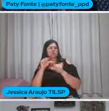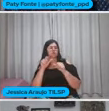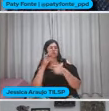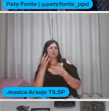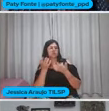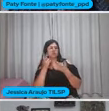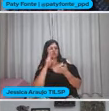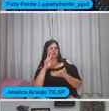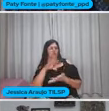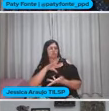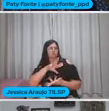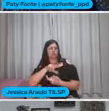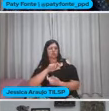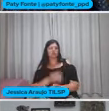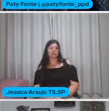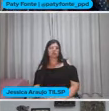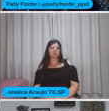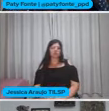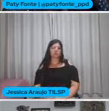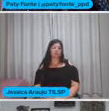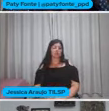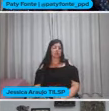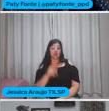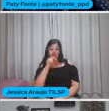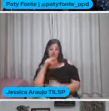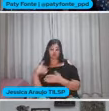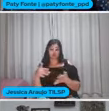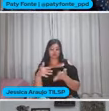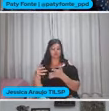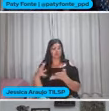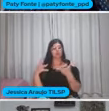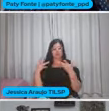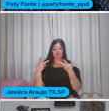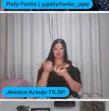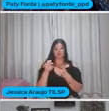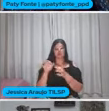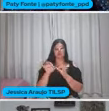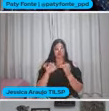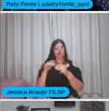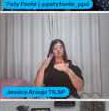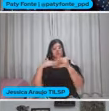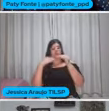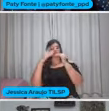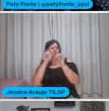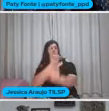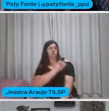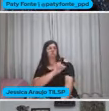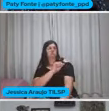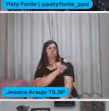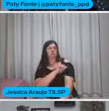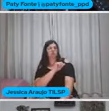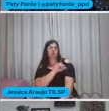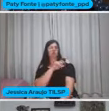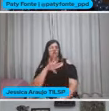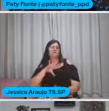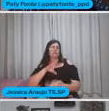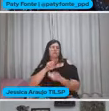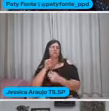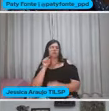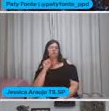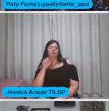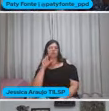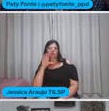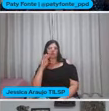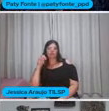Então, esse projeto Esse Rio é meio que um projeto Maravilhoso Ele é desenvolvido no Rio de Janeiro Pelo Planeta.com Que é uma OICIP